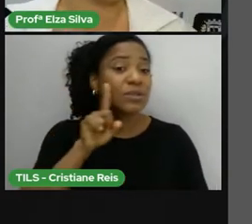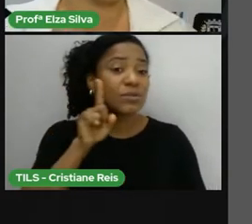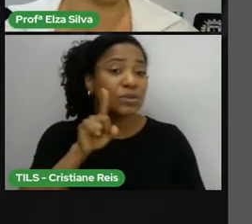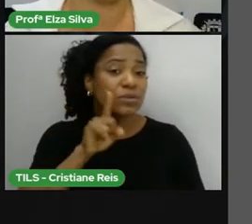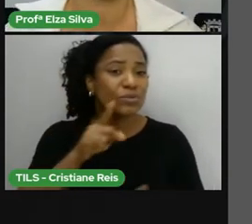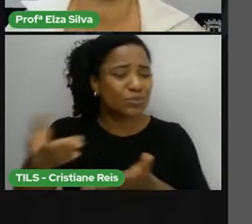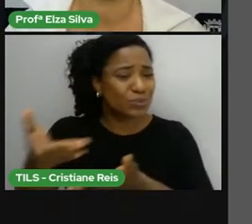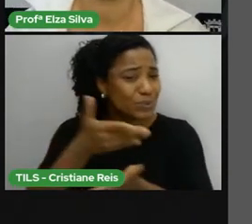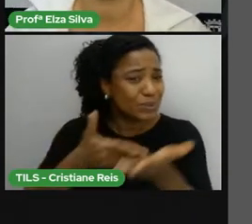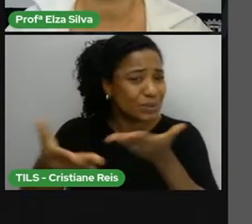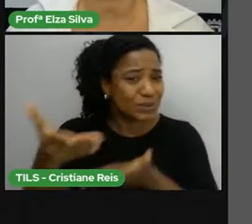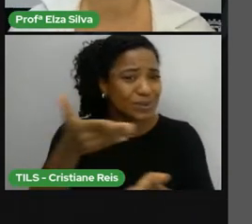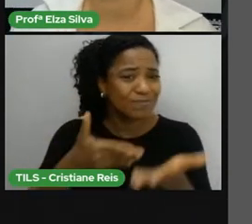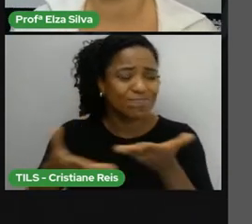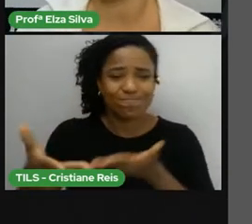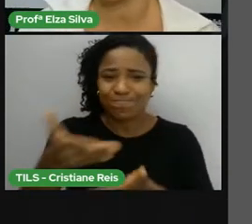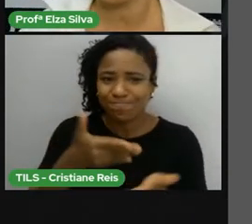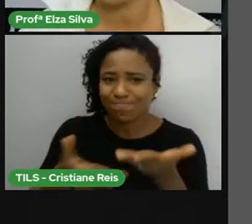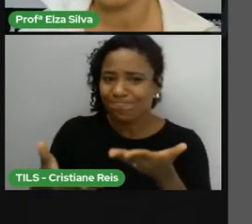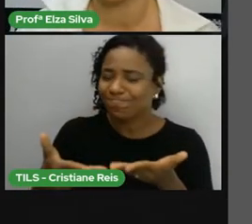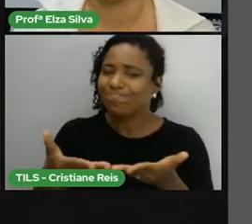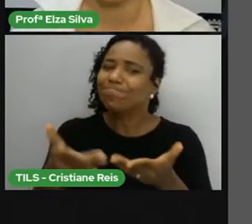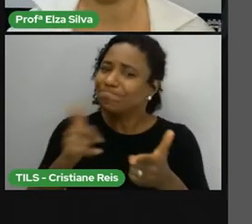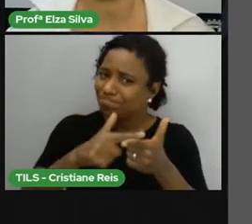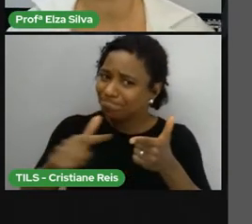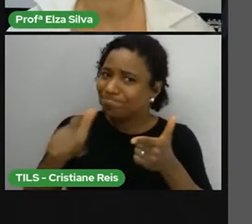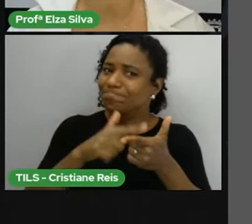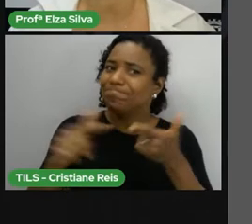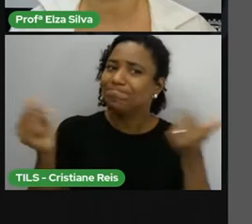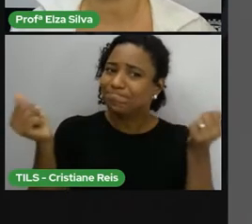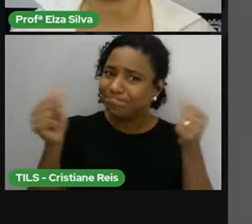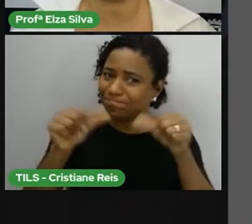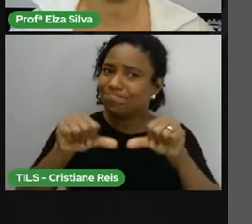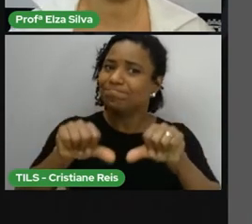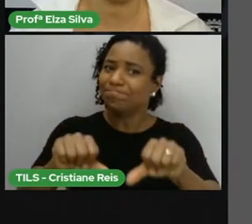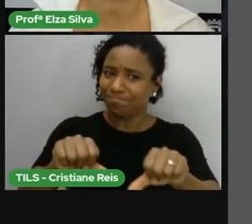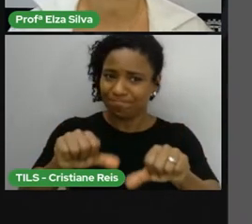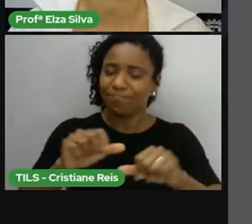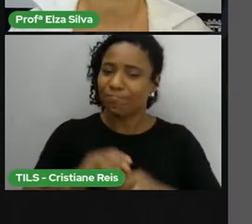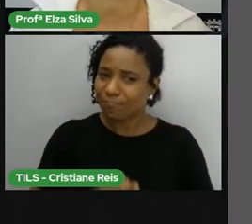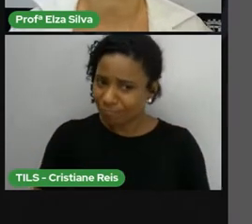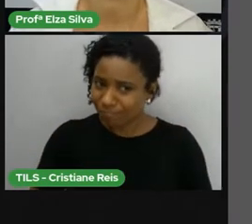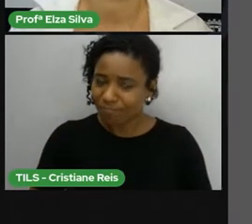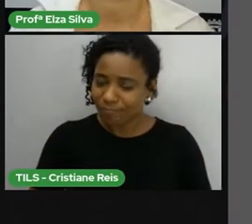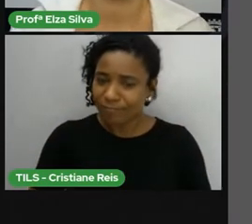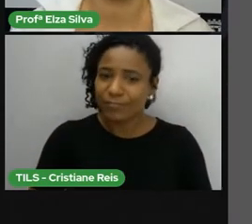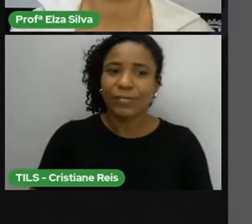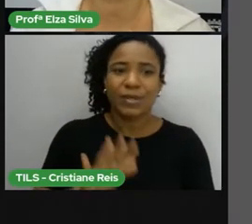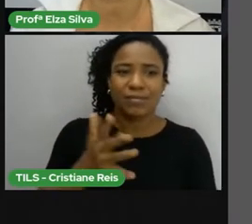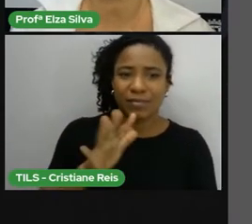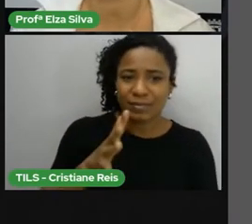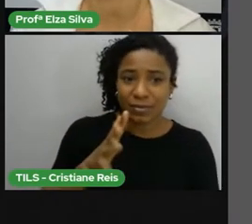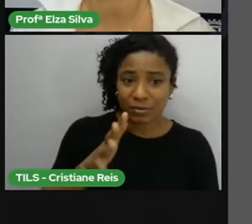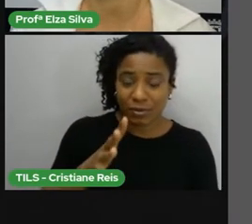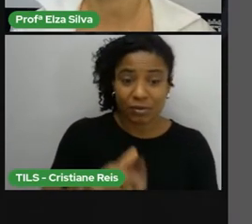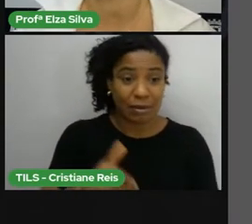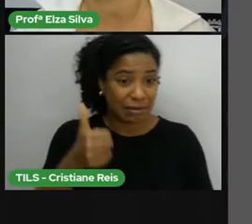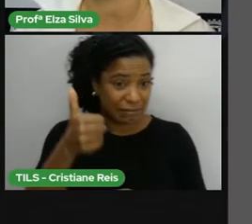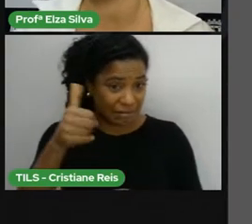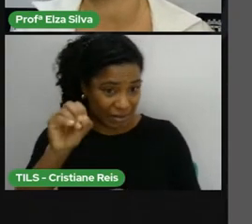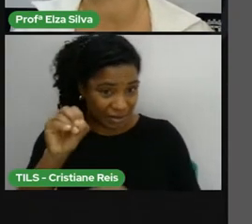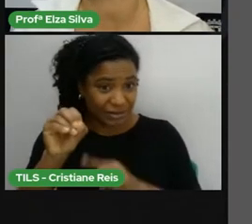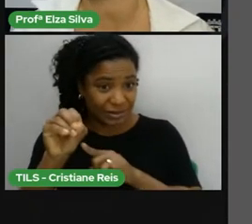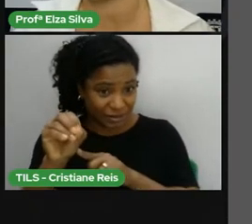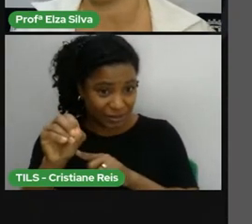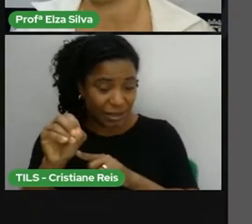são ruins. E desses, cerca de sete em cada dez, dizem que as coisas estão